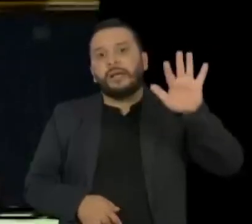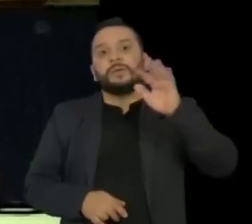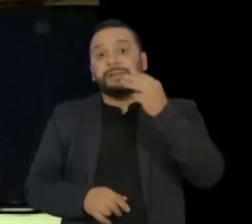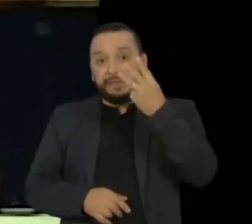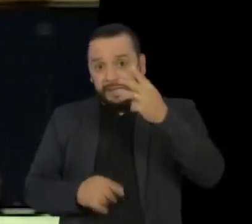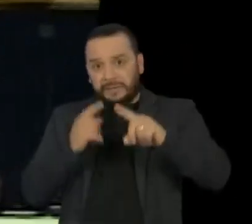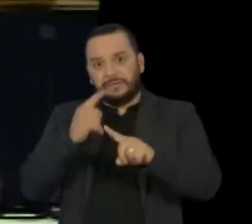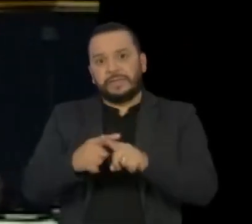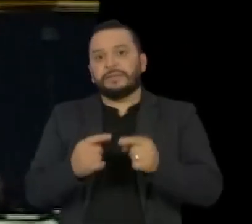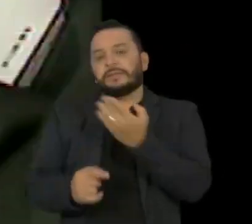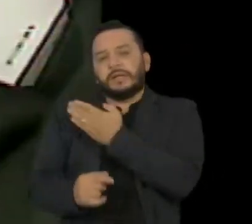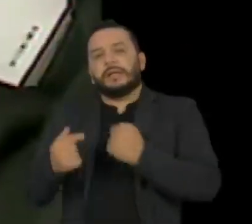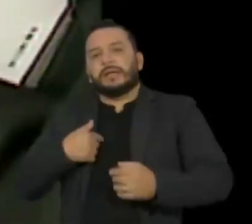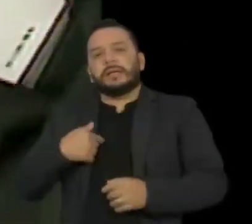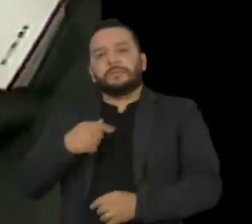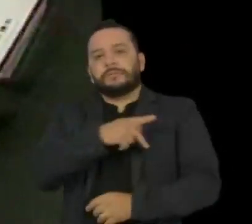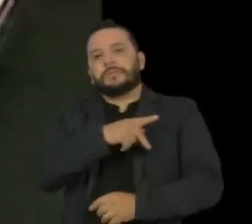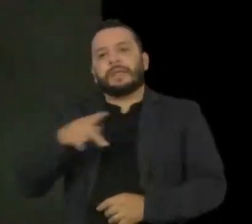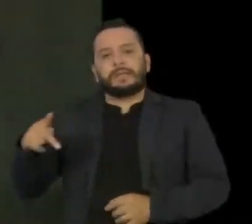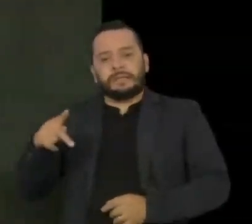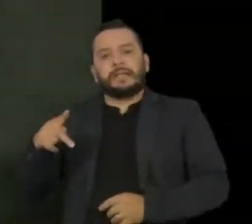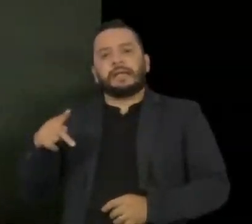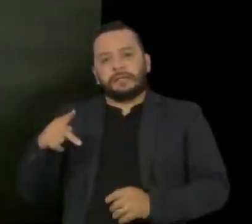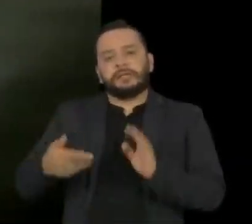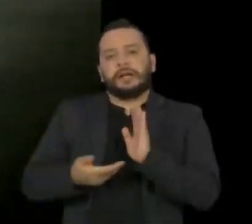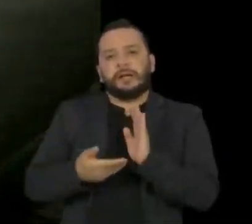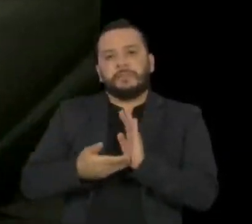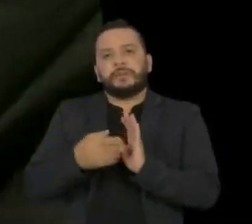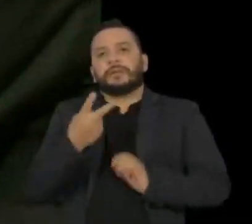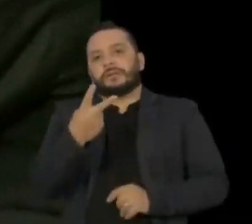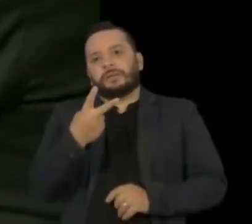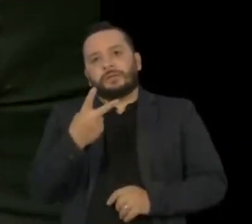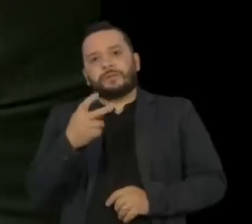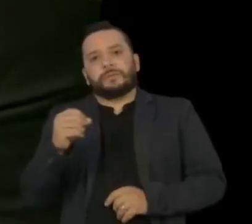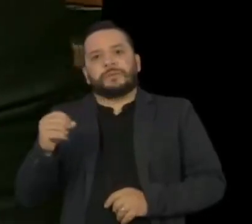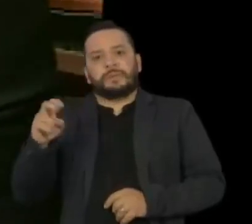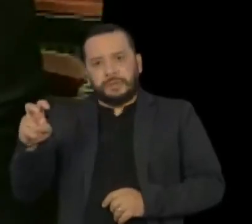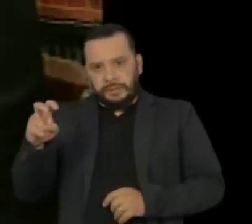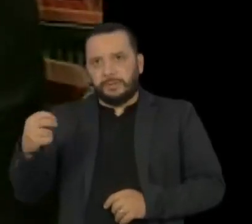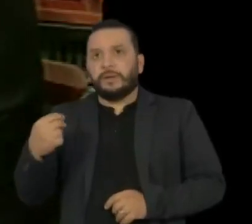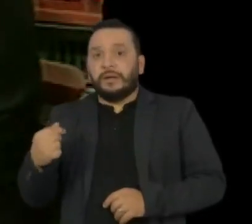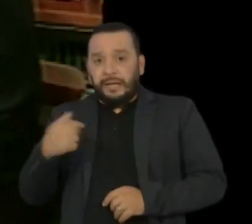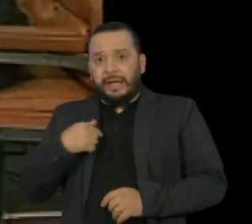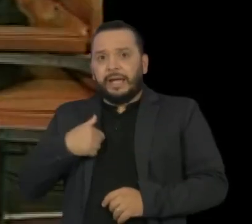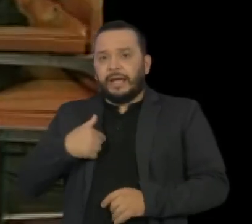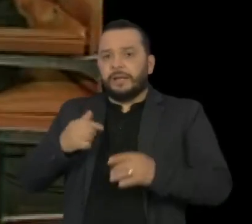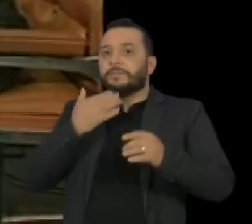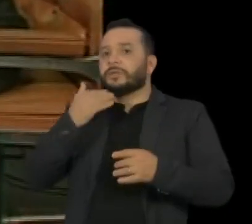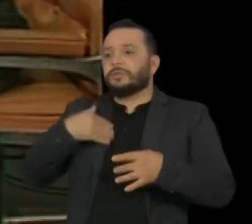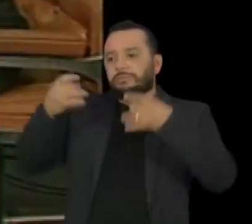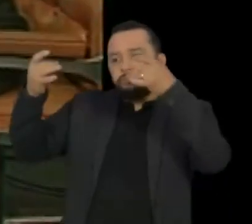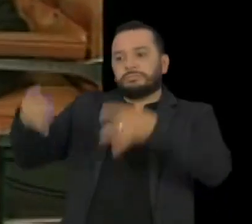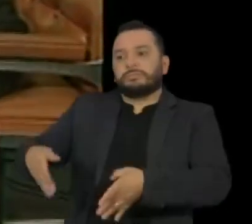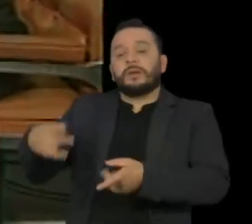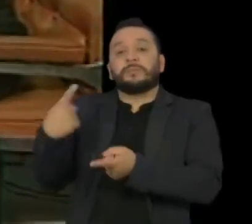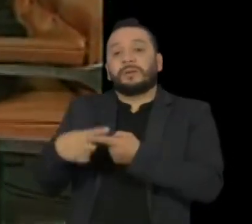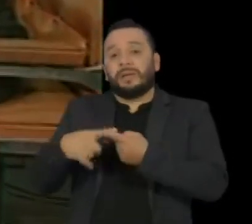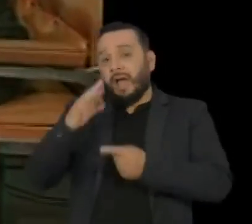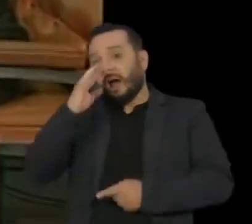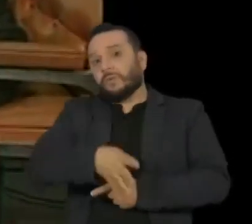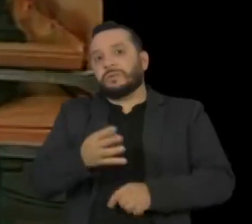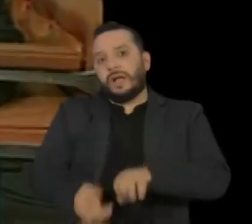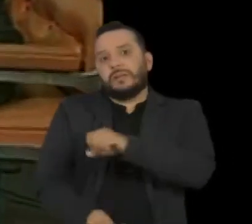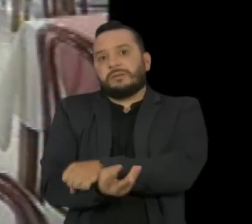Câmara em 2005. Renunciou ao último mandato após acusações de cobrança de propina para autorizar a